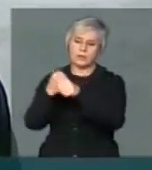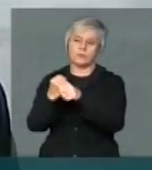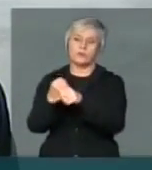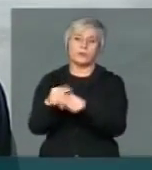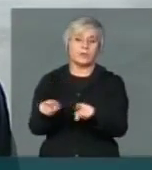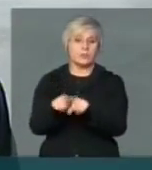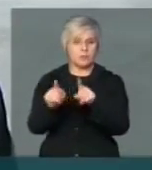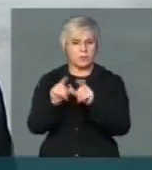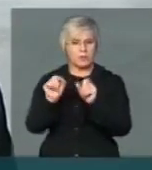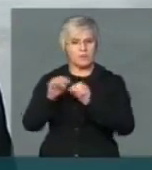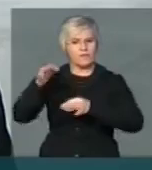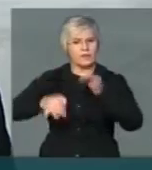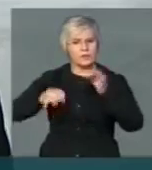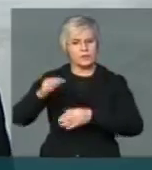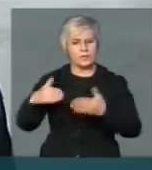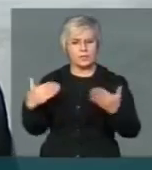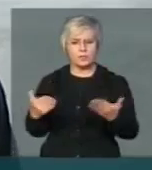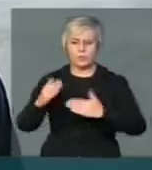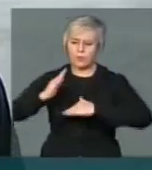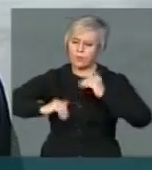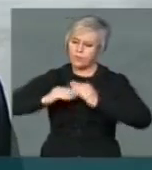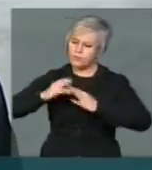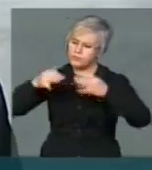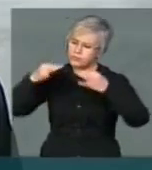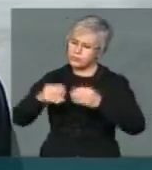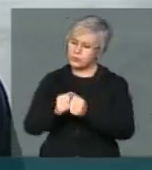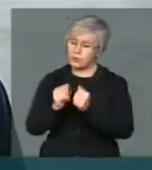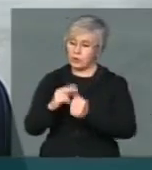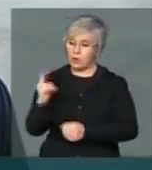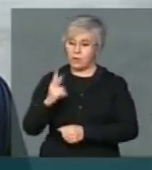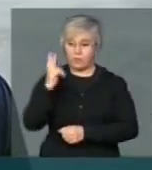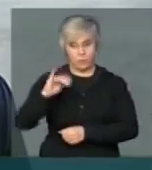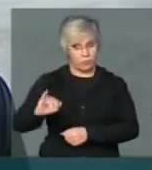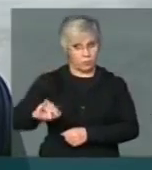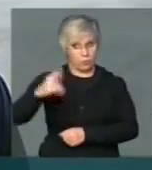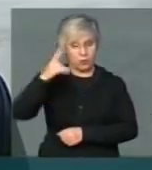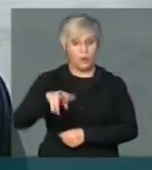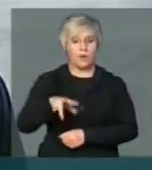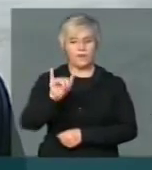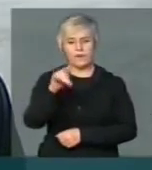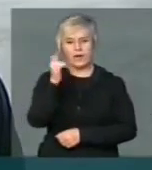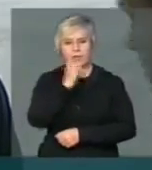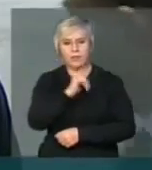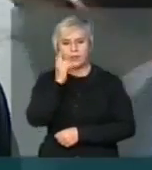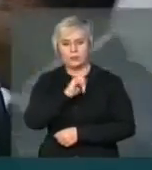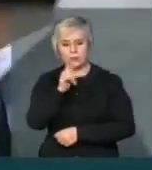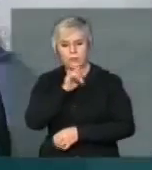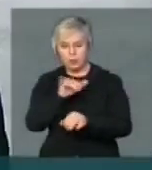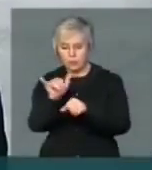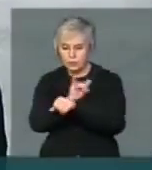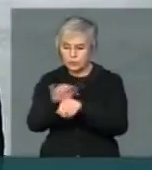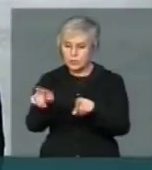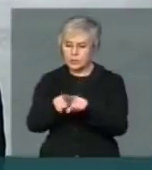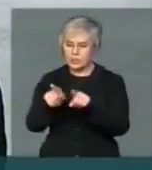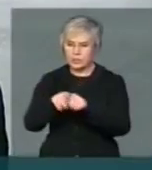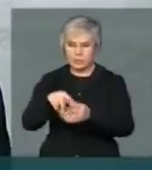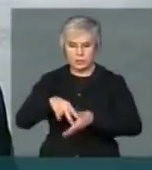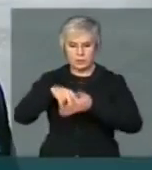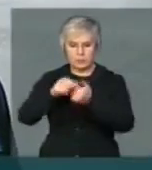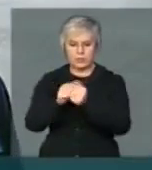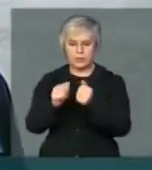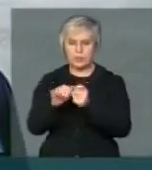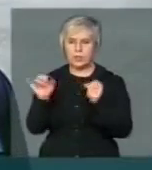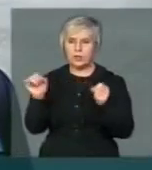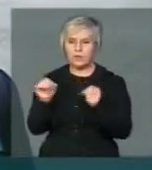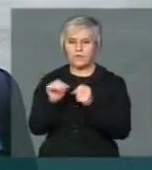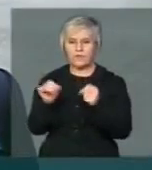porque você está tratando, inclusive, de uma carreira que valorizada tem a capacidade de estruturalmente também, com possibilidade de